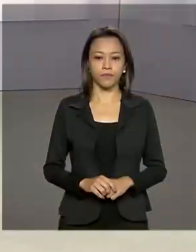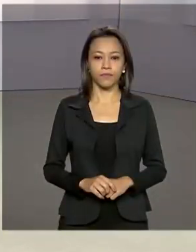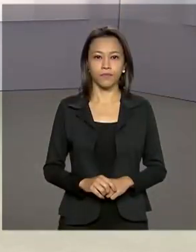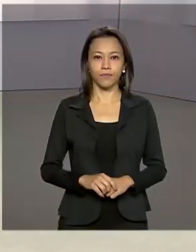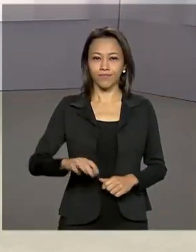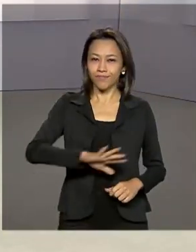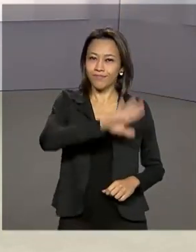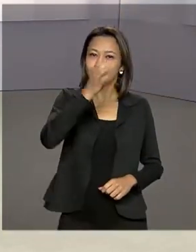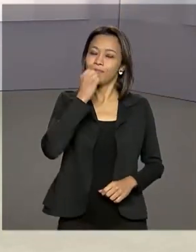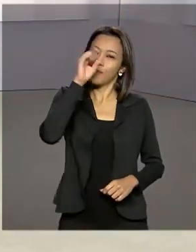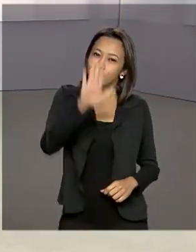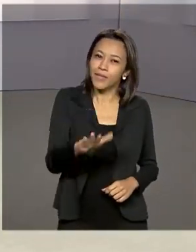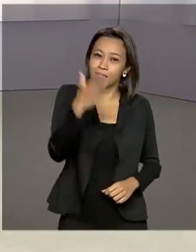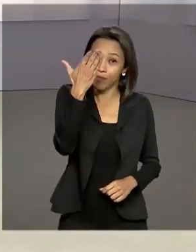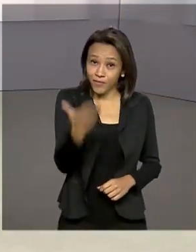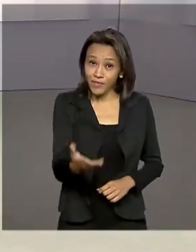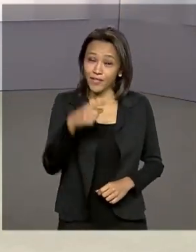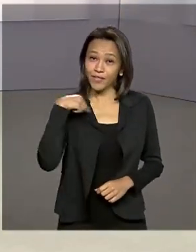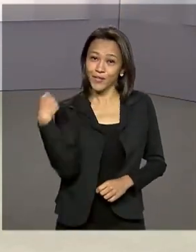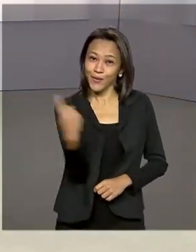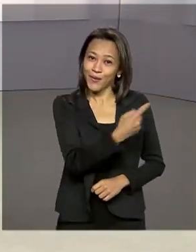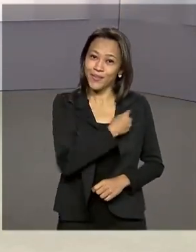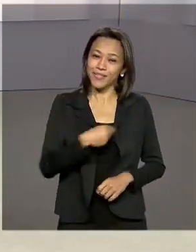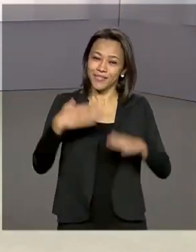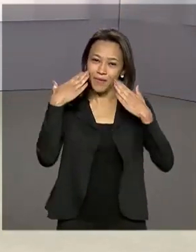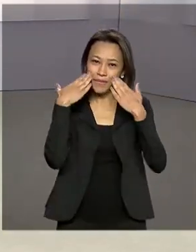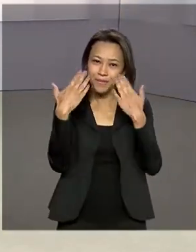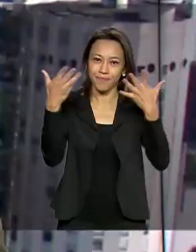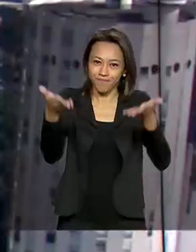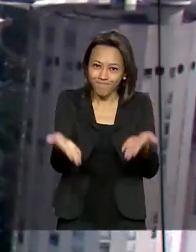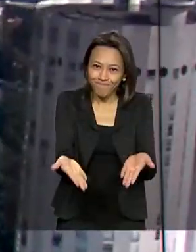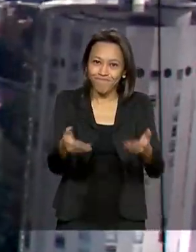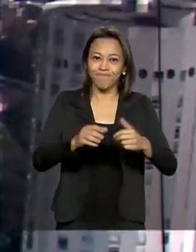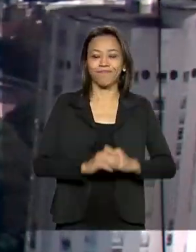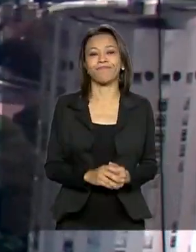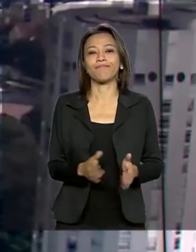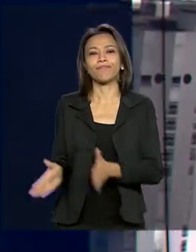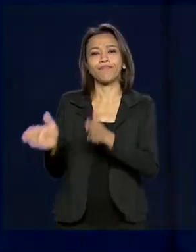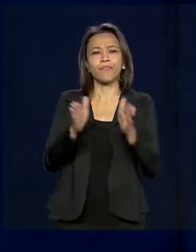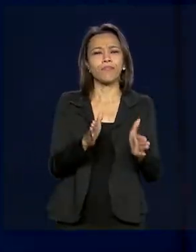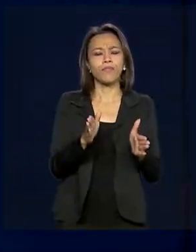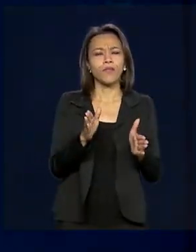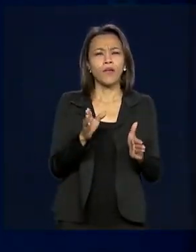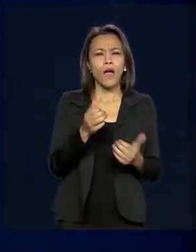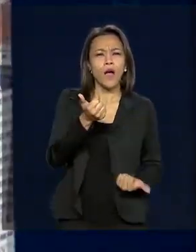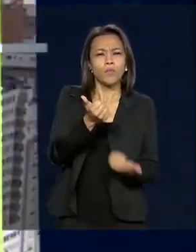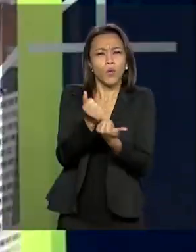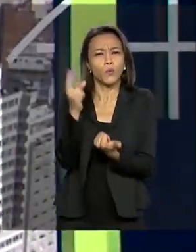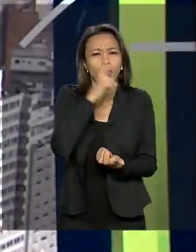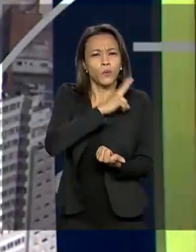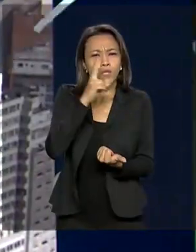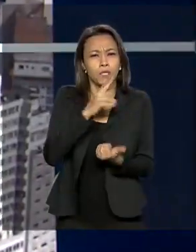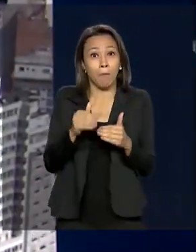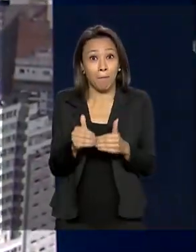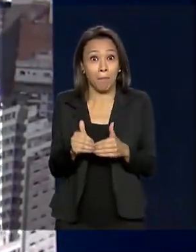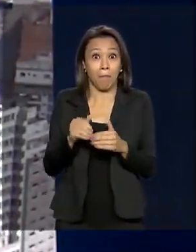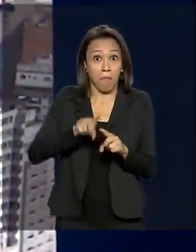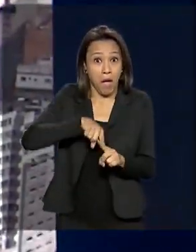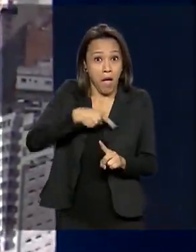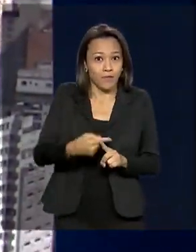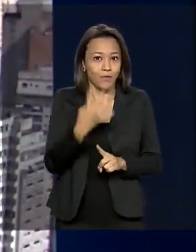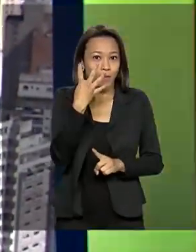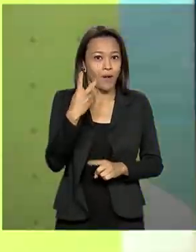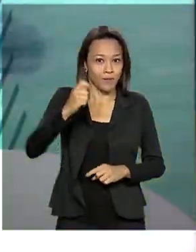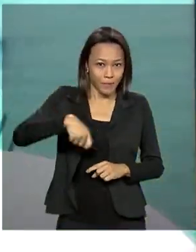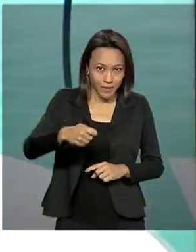Olá, boa tarde para você. Estamos no ar com o governo agora. Auxílio emergencial por mais quatro meses. A